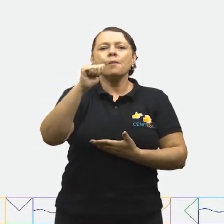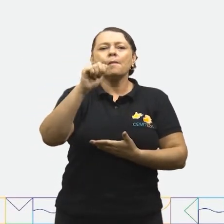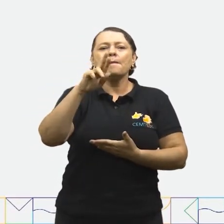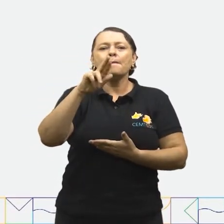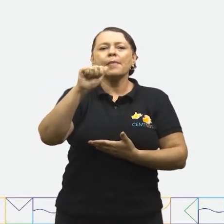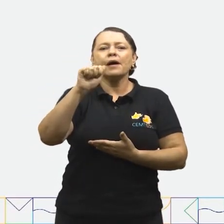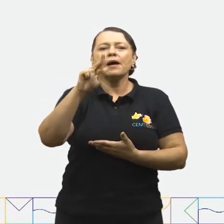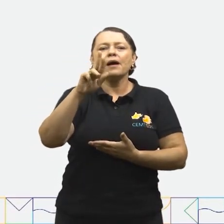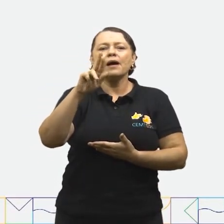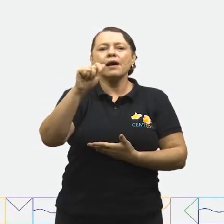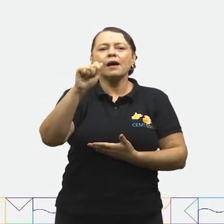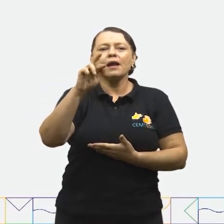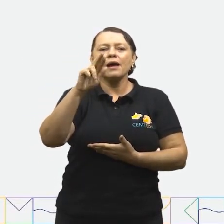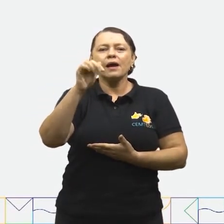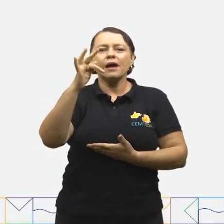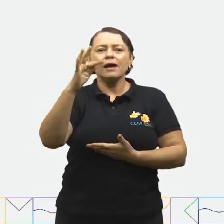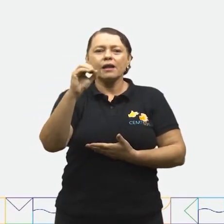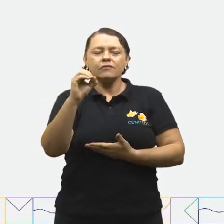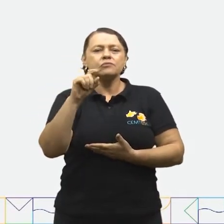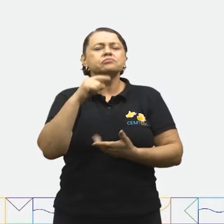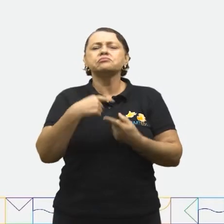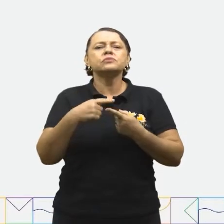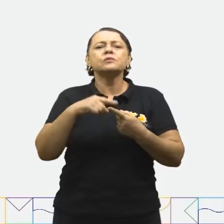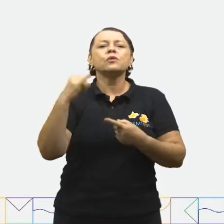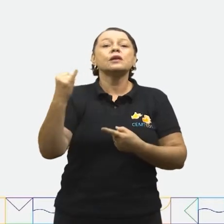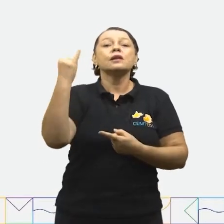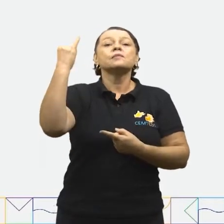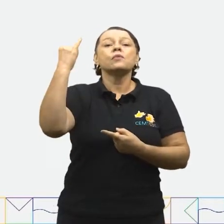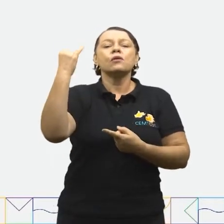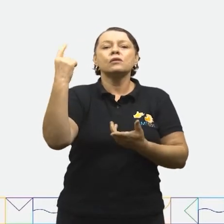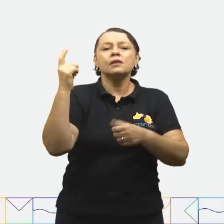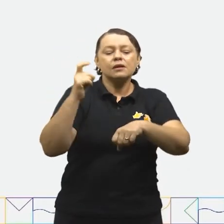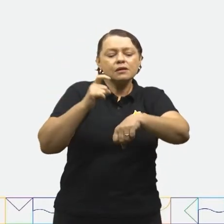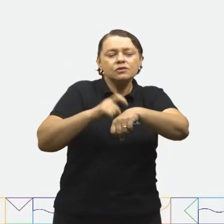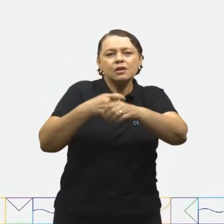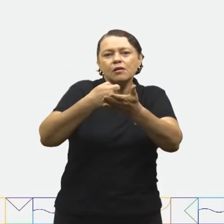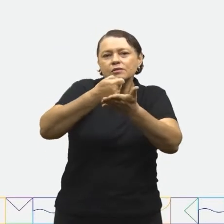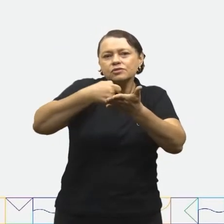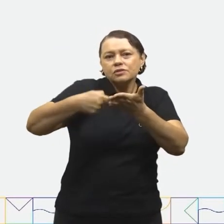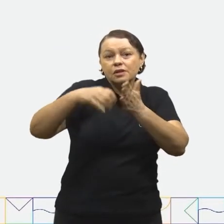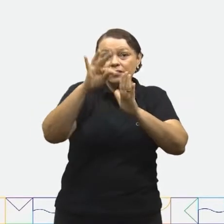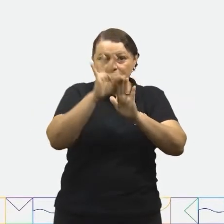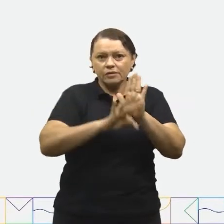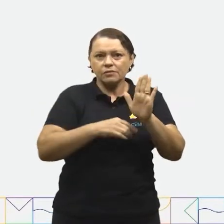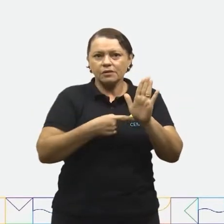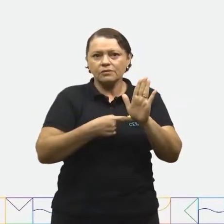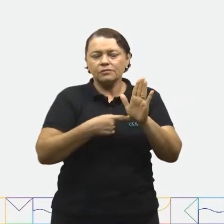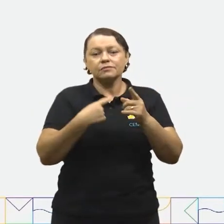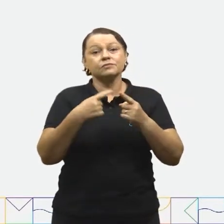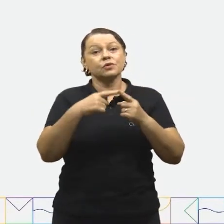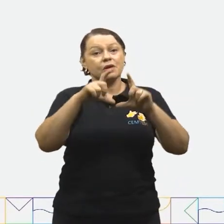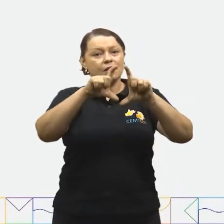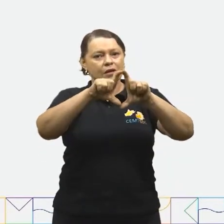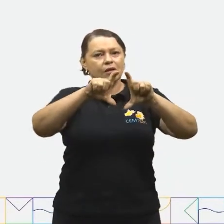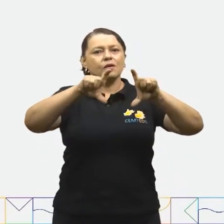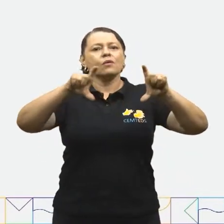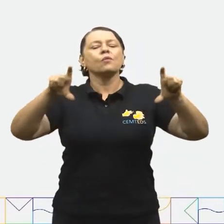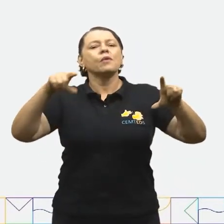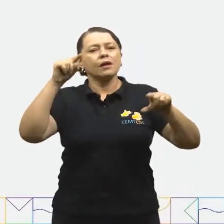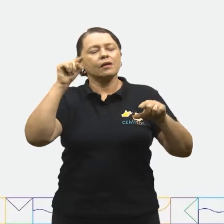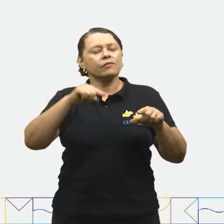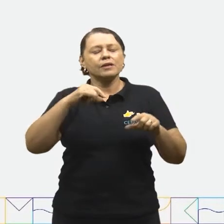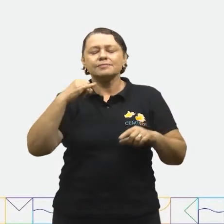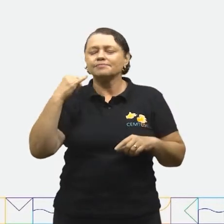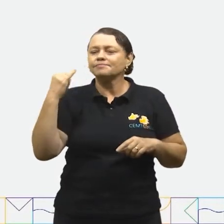é tão importante assim na hora de produzirmos um texto? Relembre comigo, um parágrafo é um